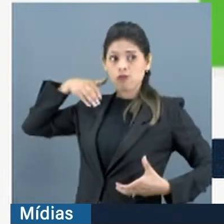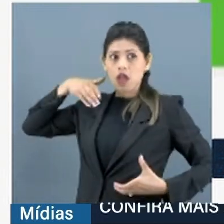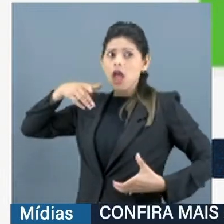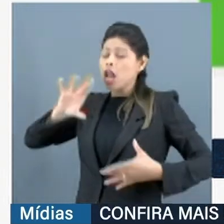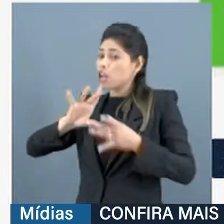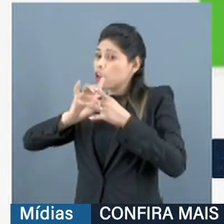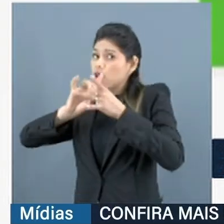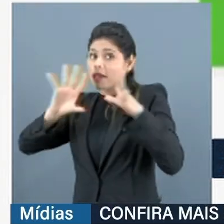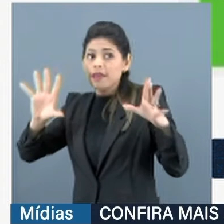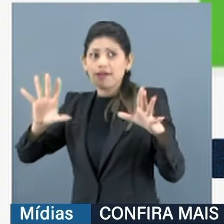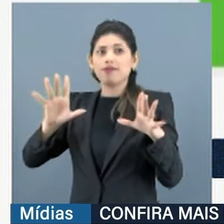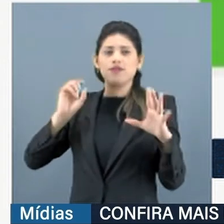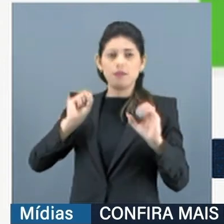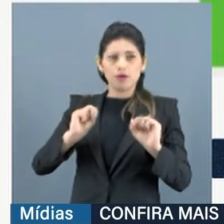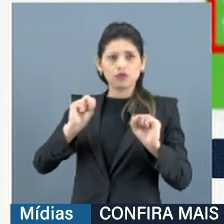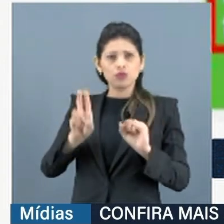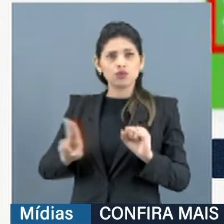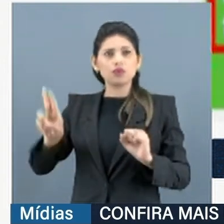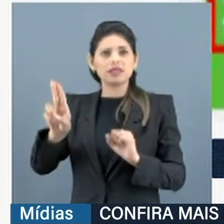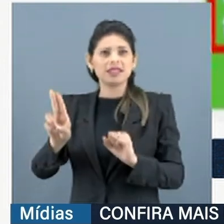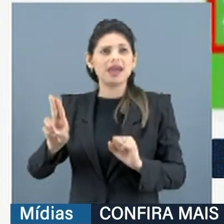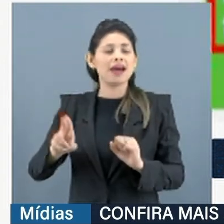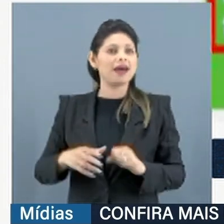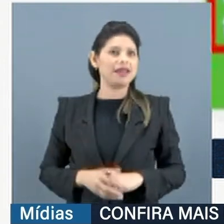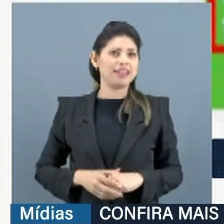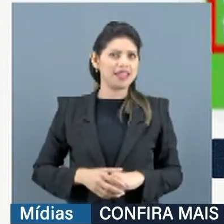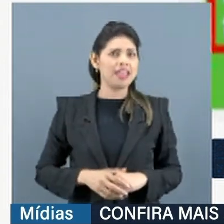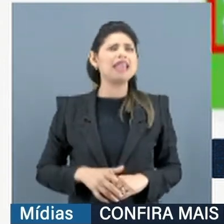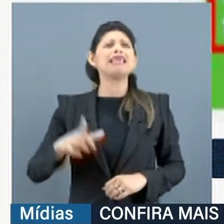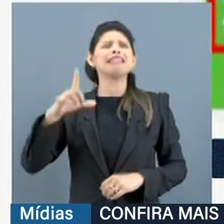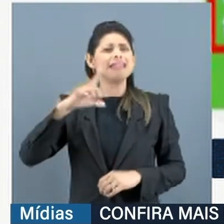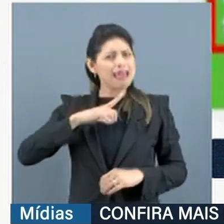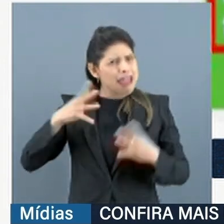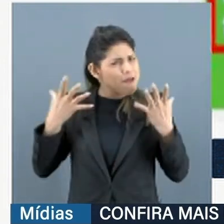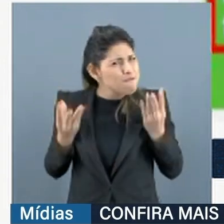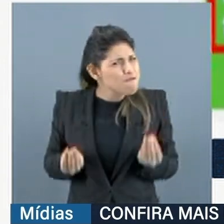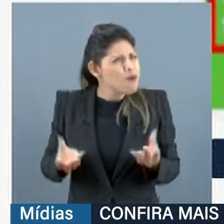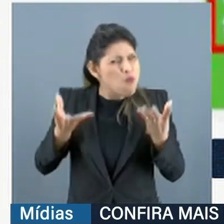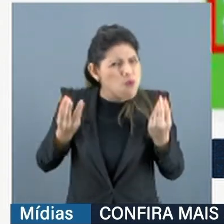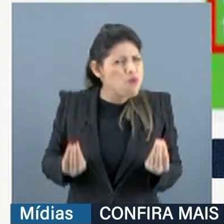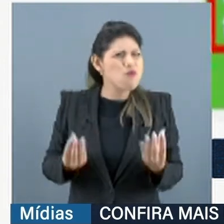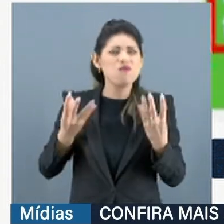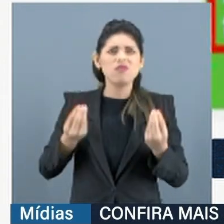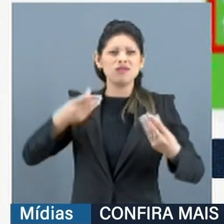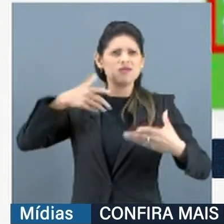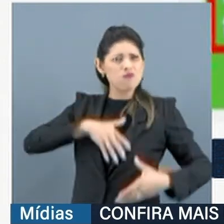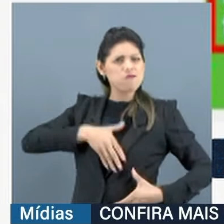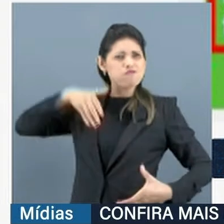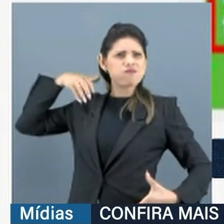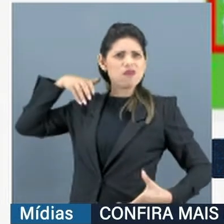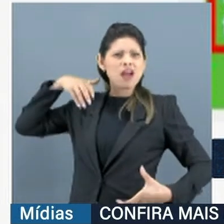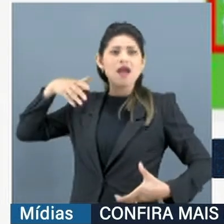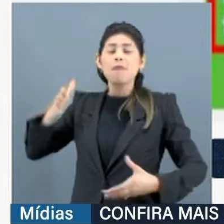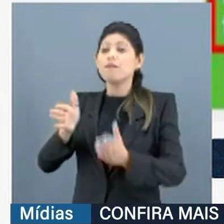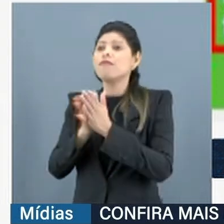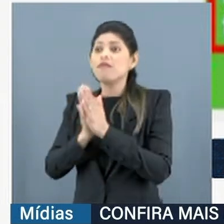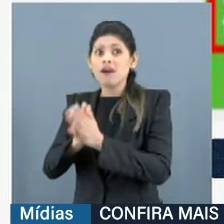nos deixem sair como bandidos. Muito fuzil à disposição. Não nos deixem sair